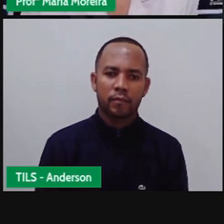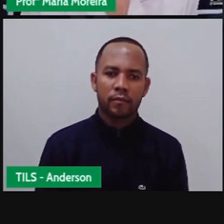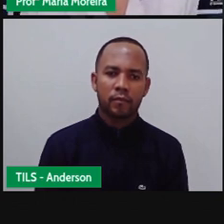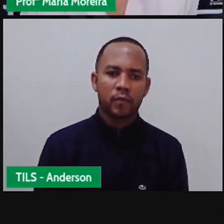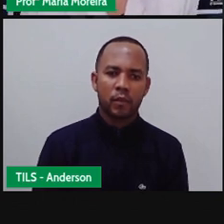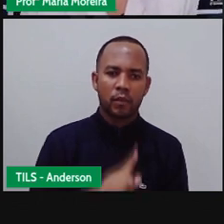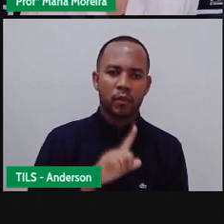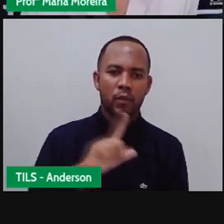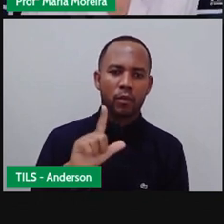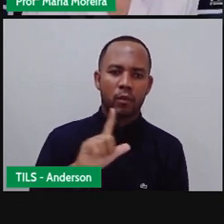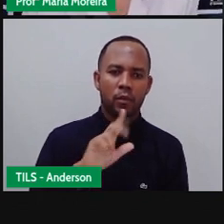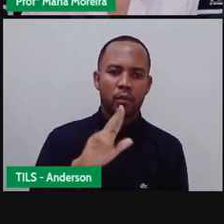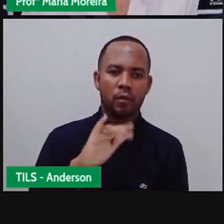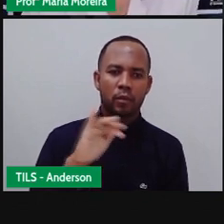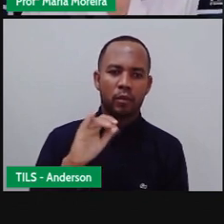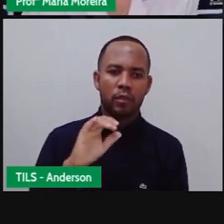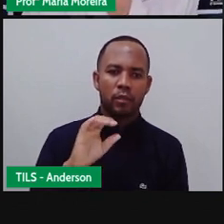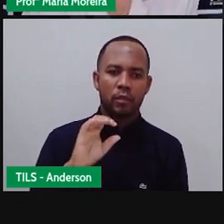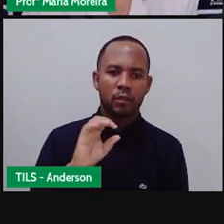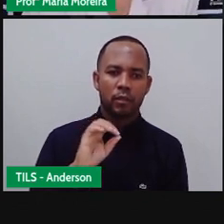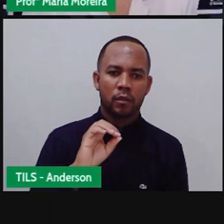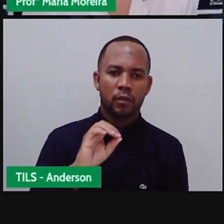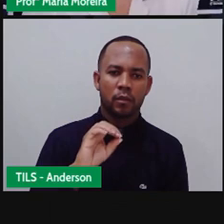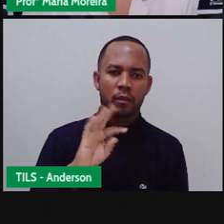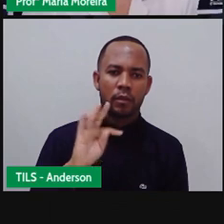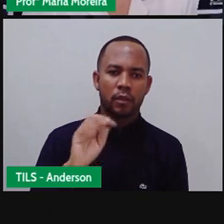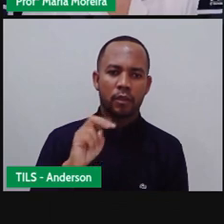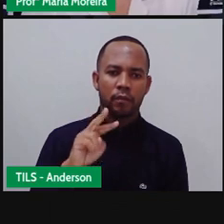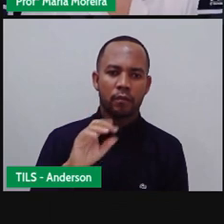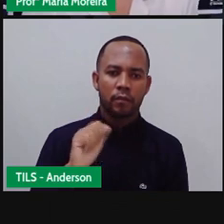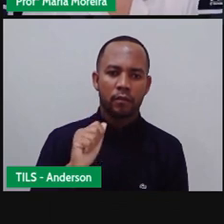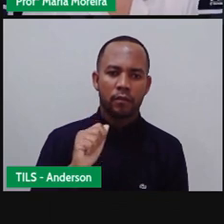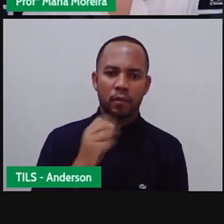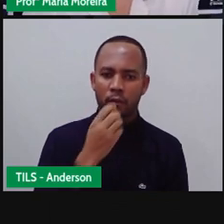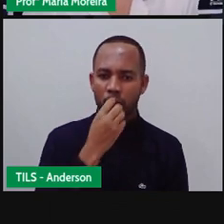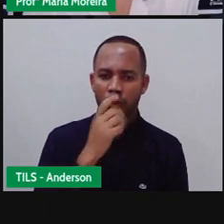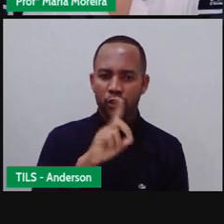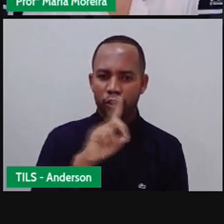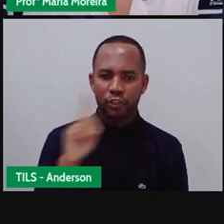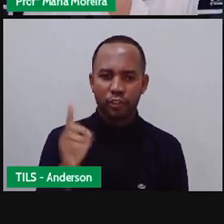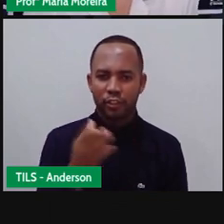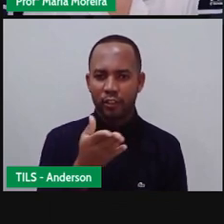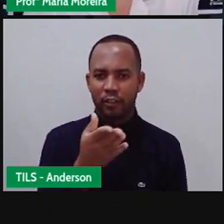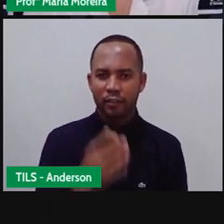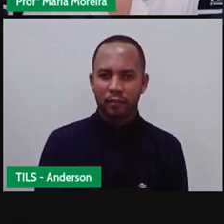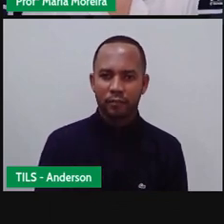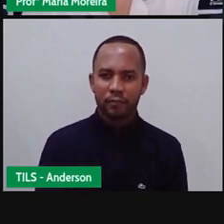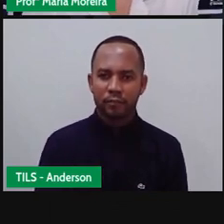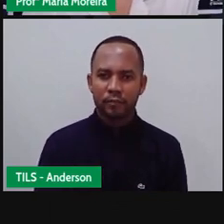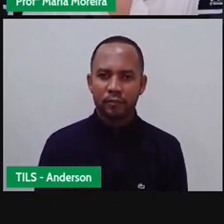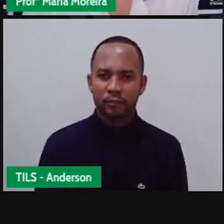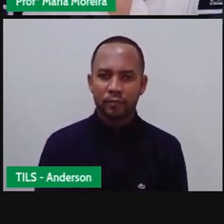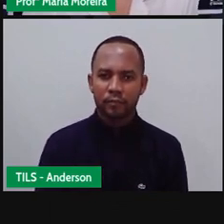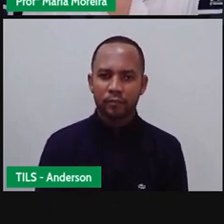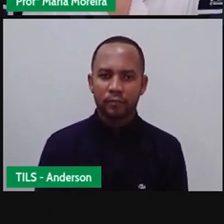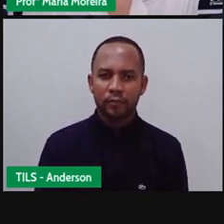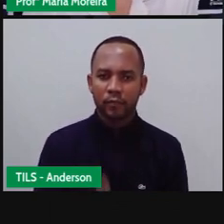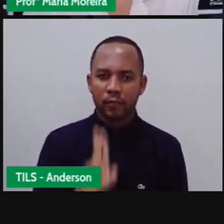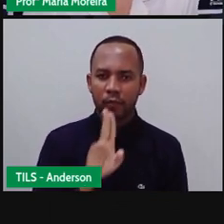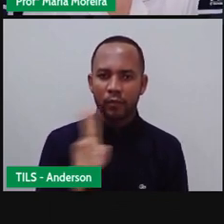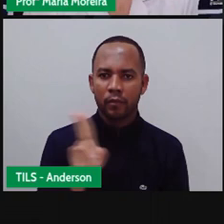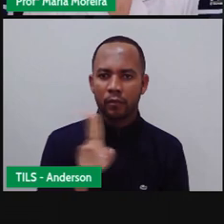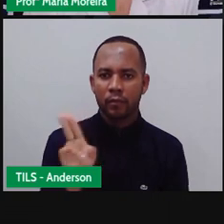Luiz Otávio nos deu um bom dia, bom dia, Luiz Otávio. Rosânia Silva, né? Meu nome é Maíze